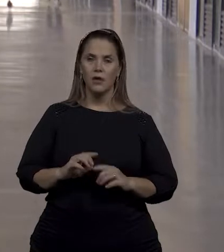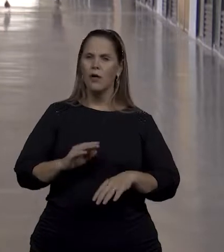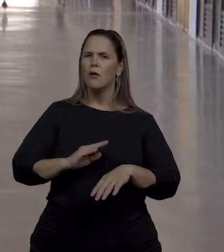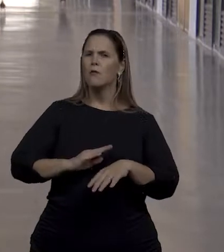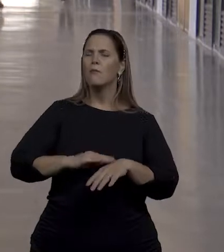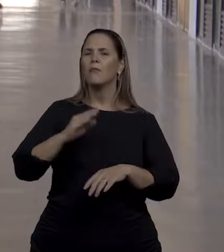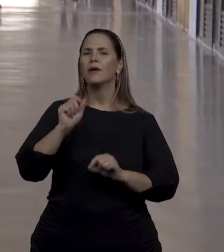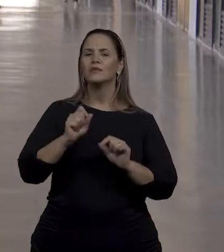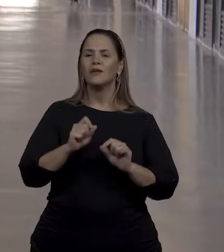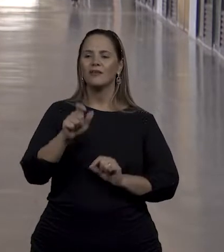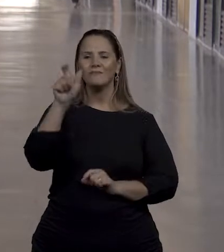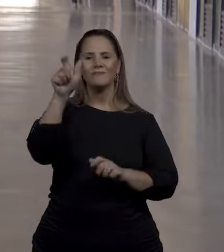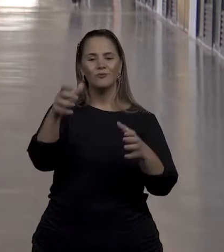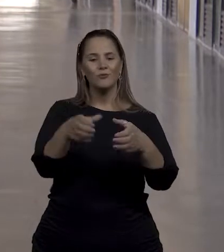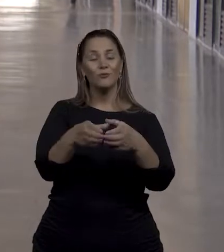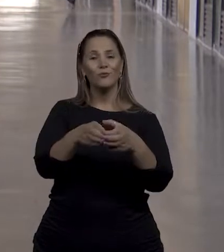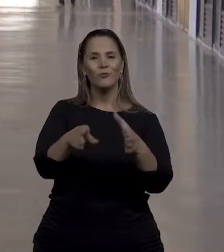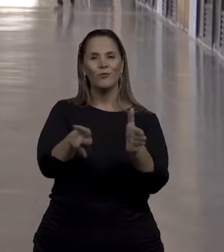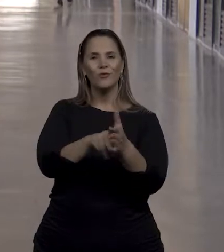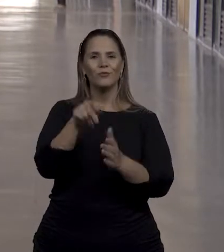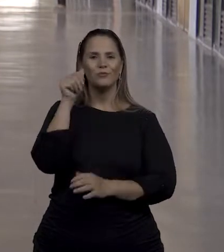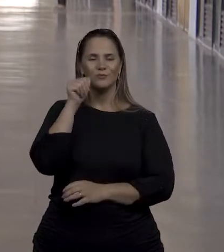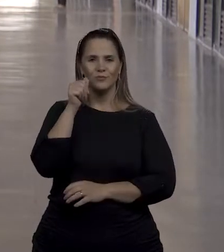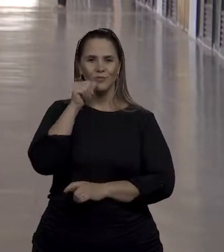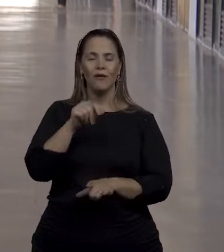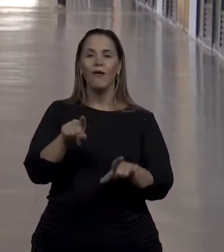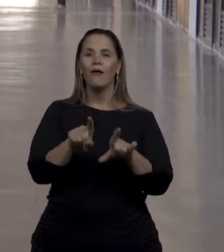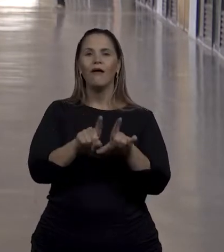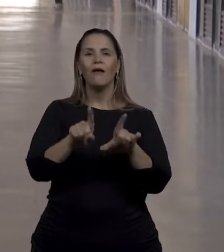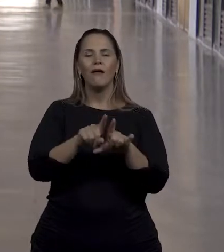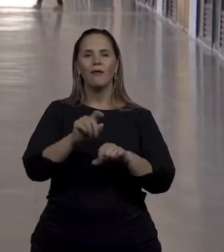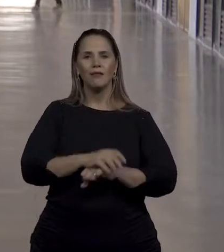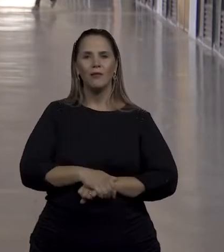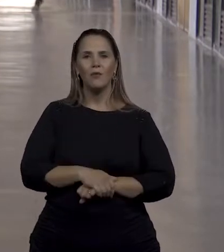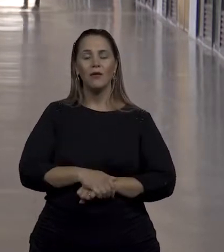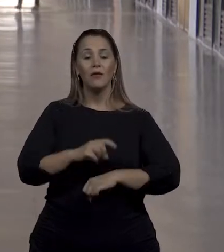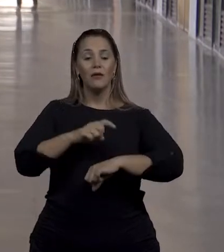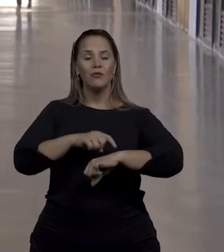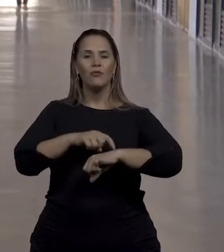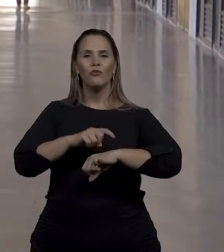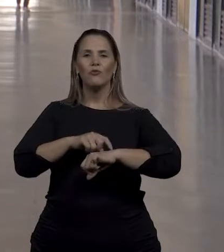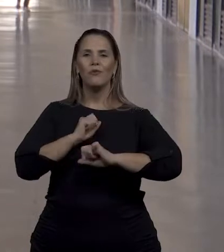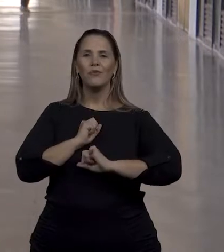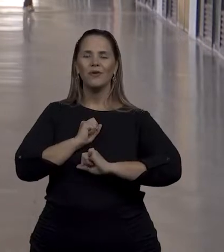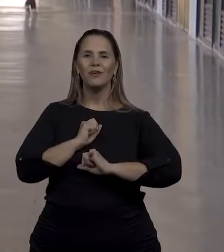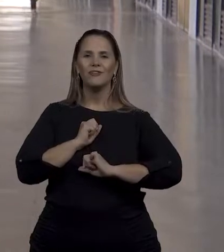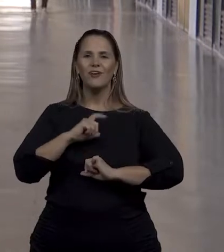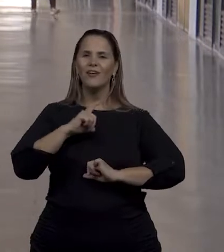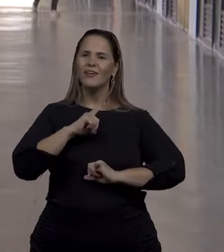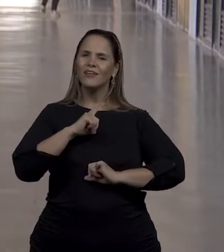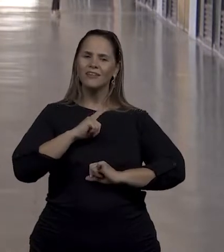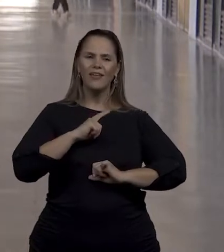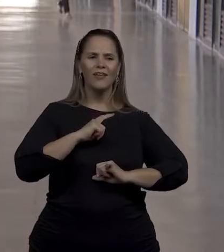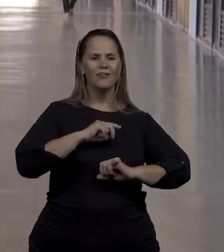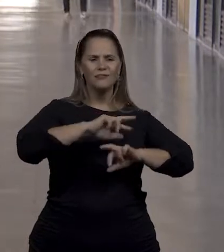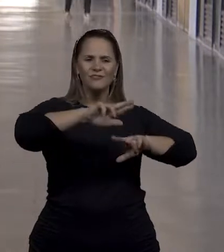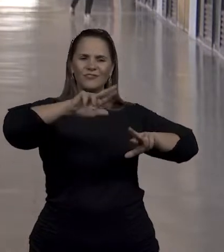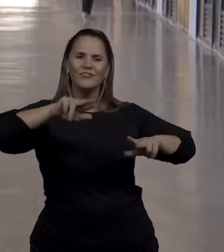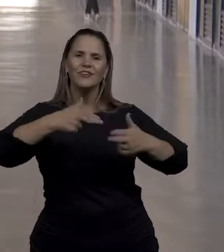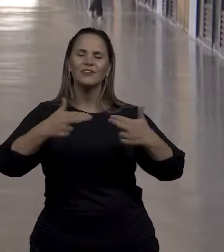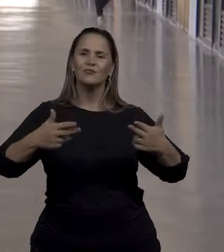atingem mais o público feminino, como também atuação quando existem situações já